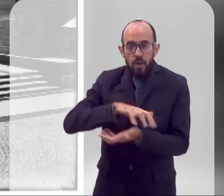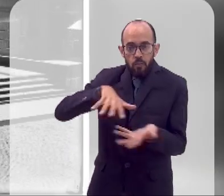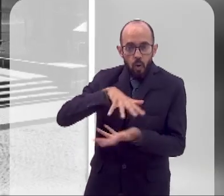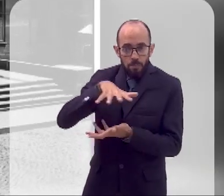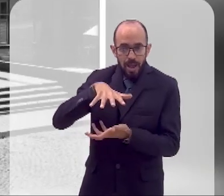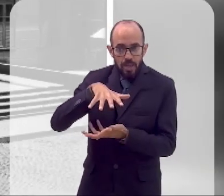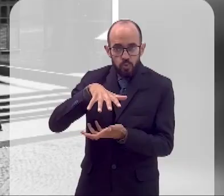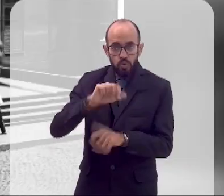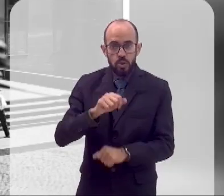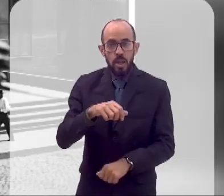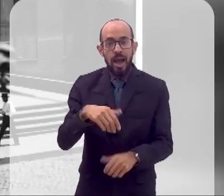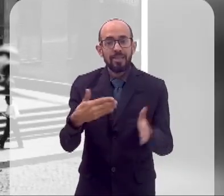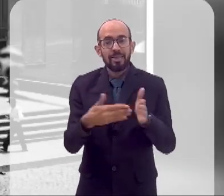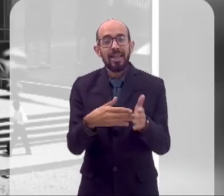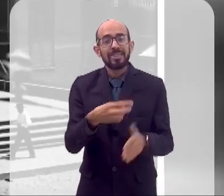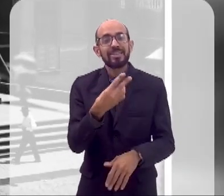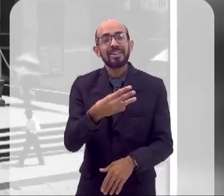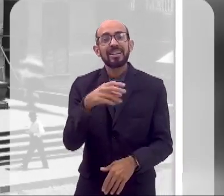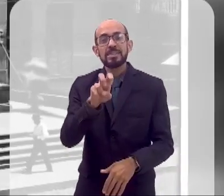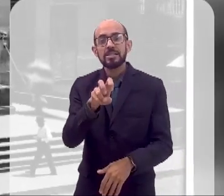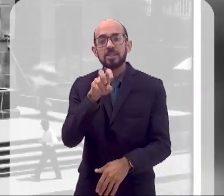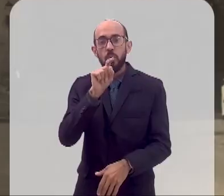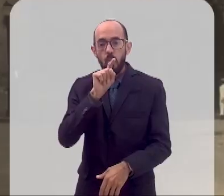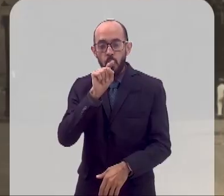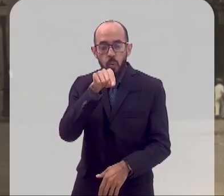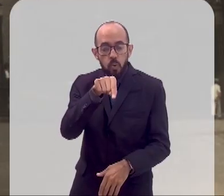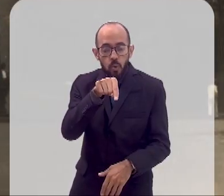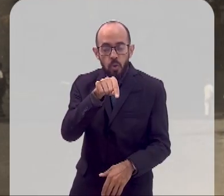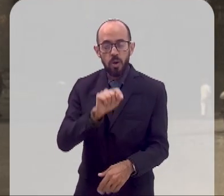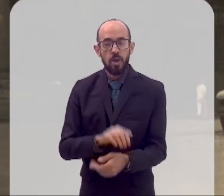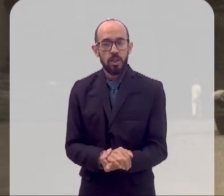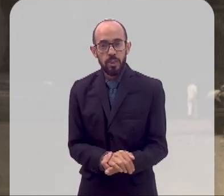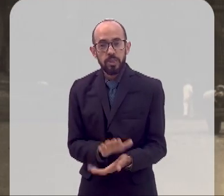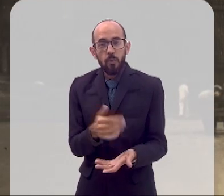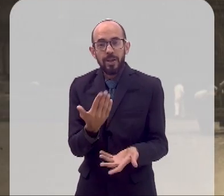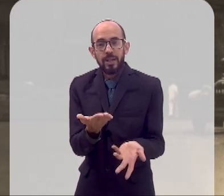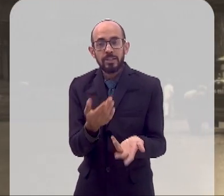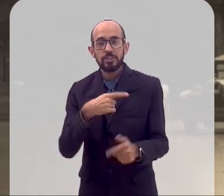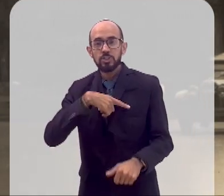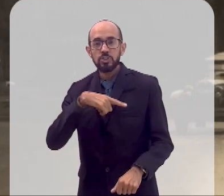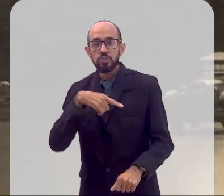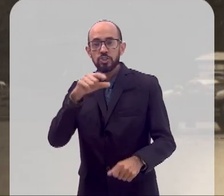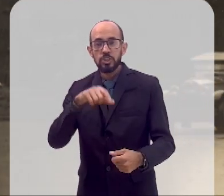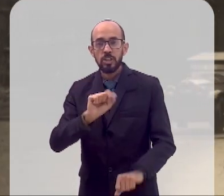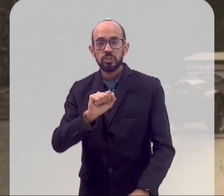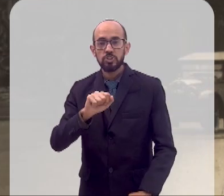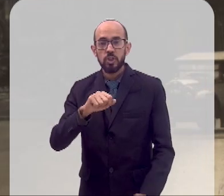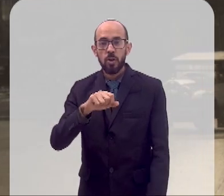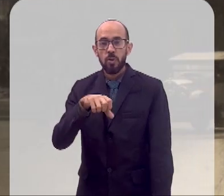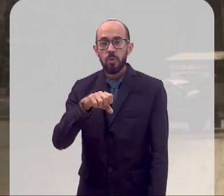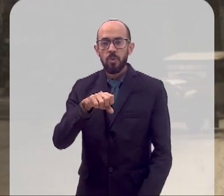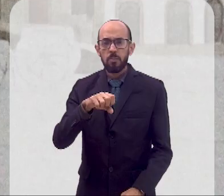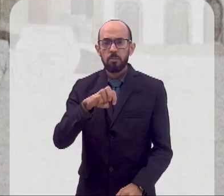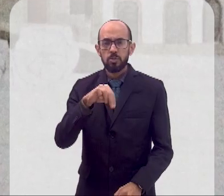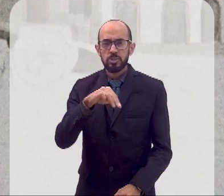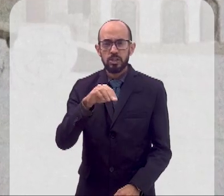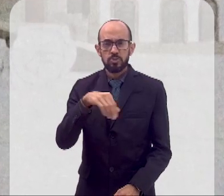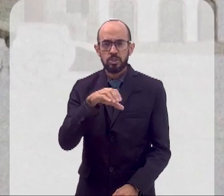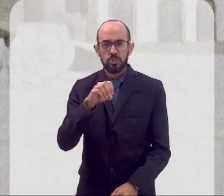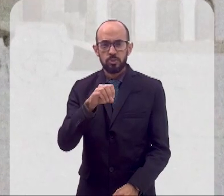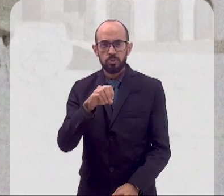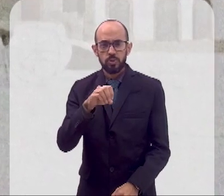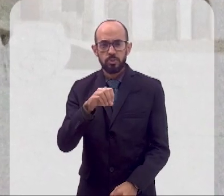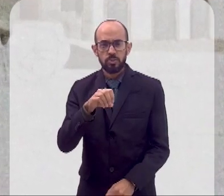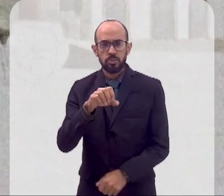ideia, tinham 35 bicas. Vocês imaginem, o Largo da Carioca, então, já tinha lá o mosteiro de Santo Antônio. As pessoas